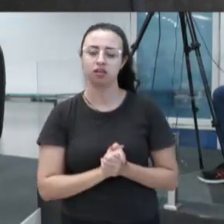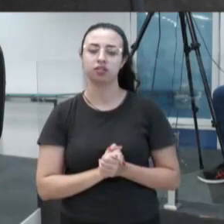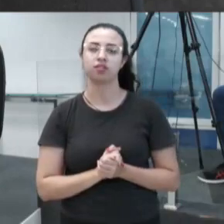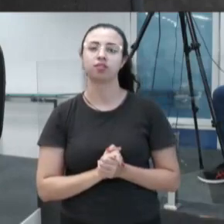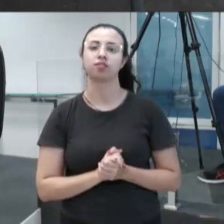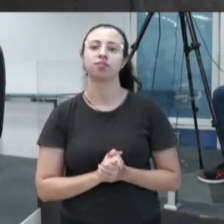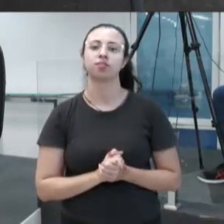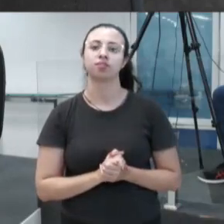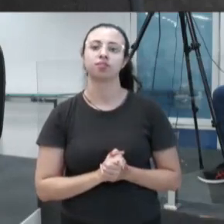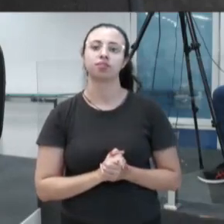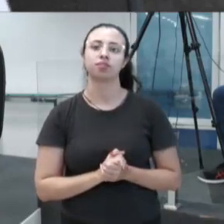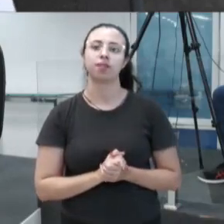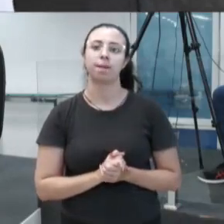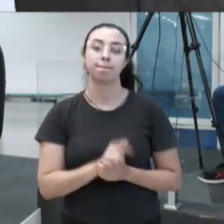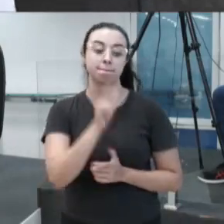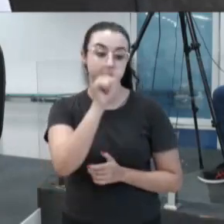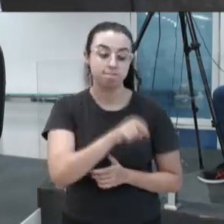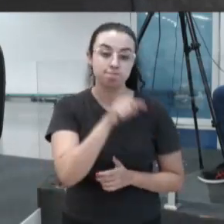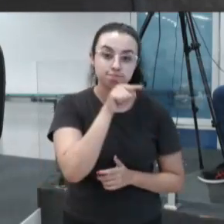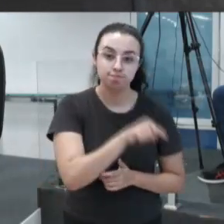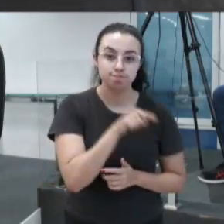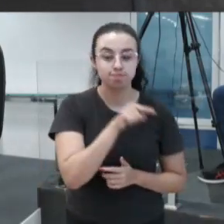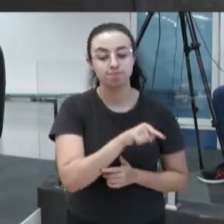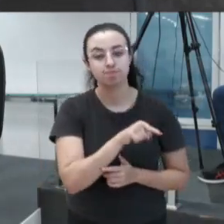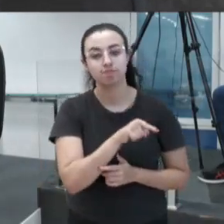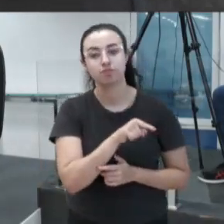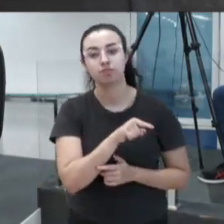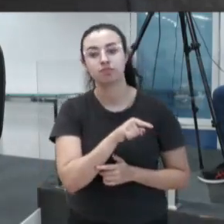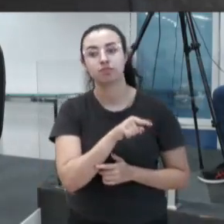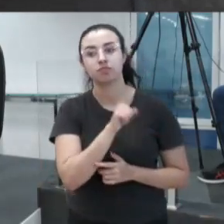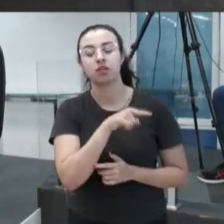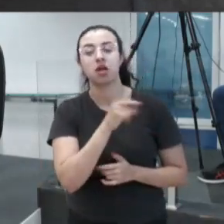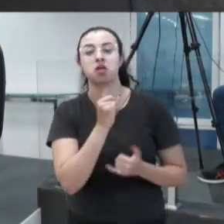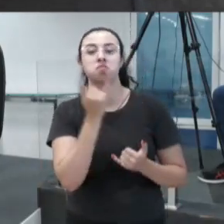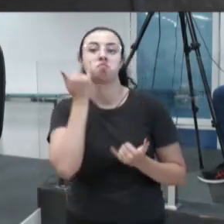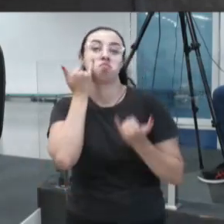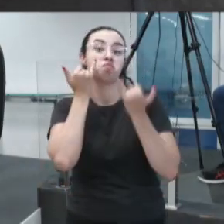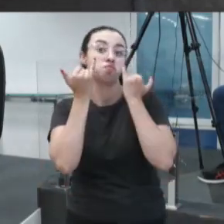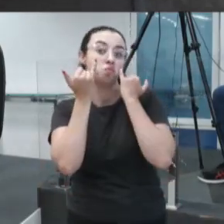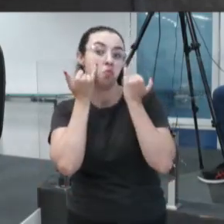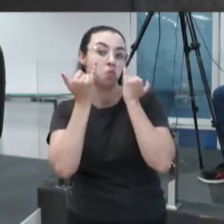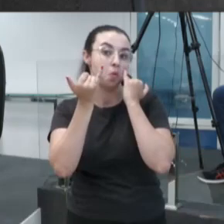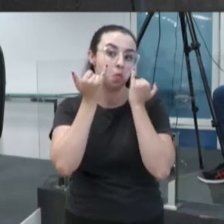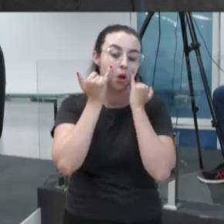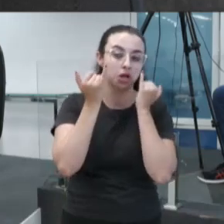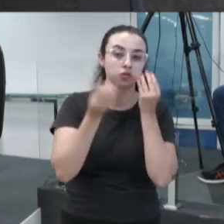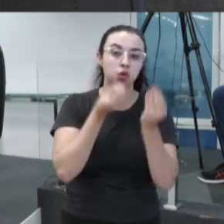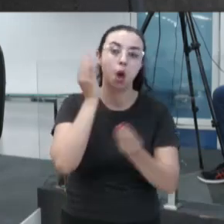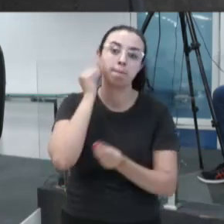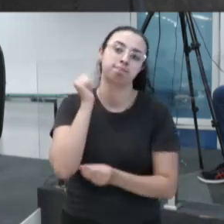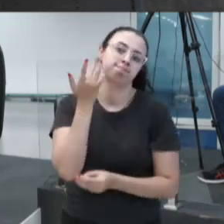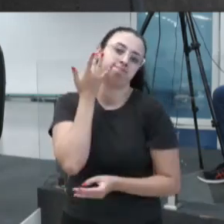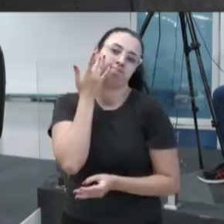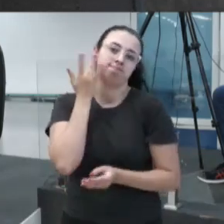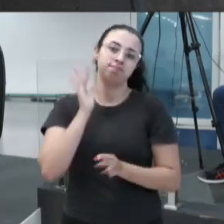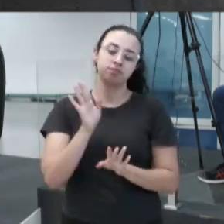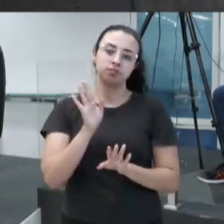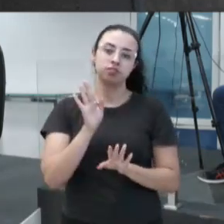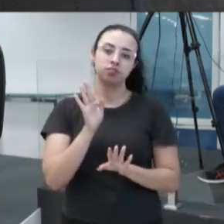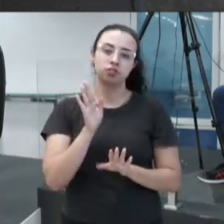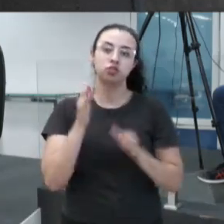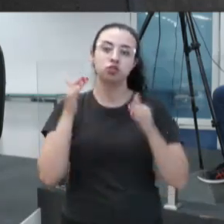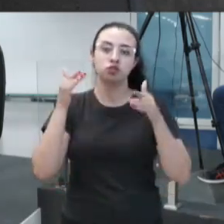competência. se apoderou de uma certa informação privilegiada, foi até um certo